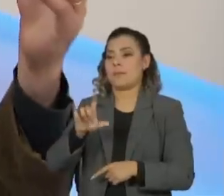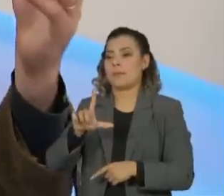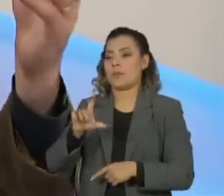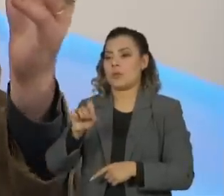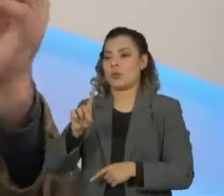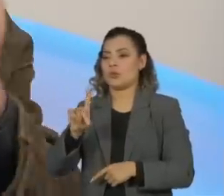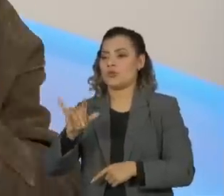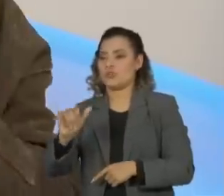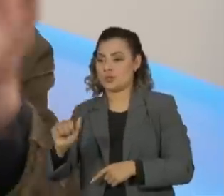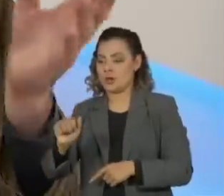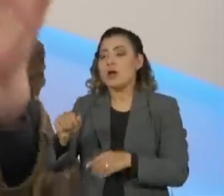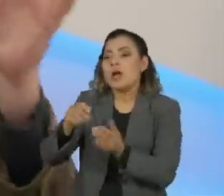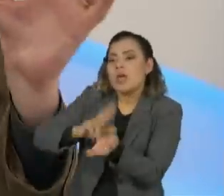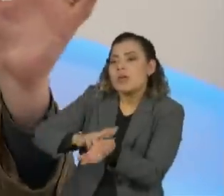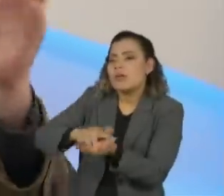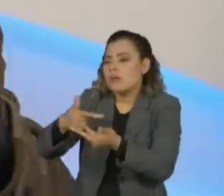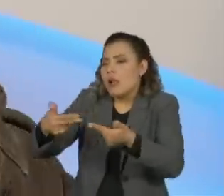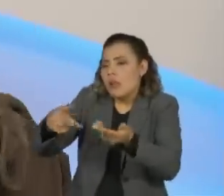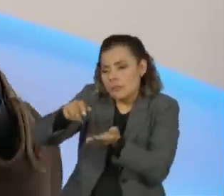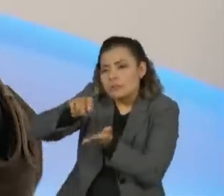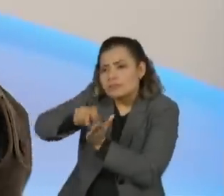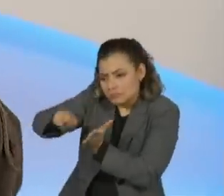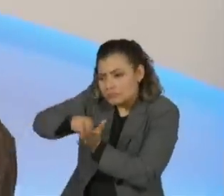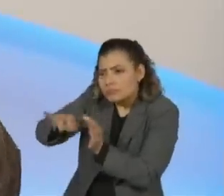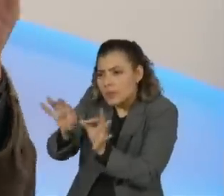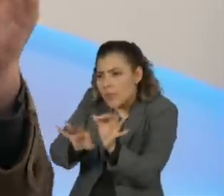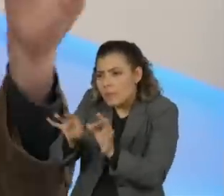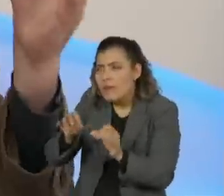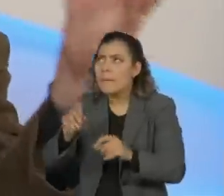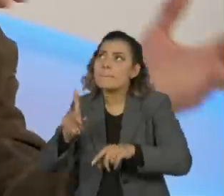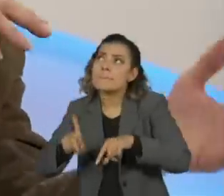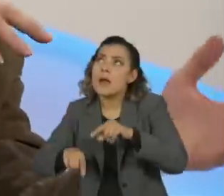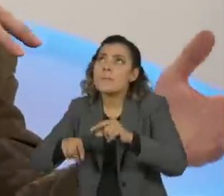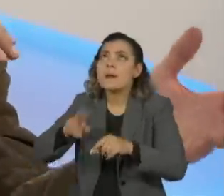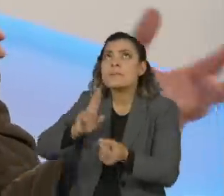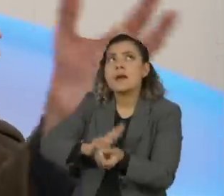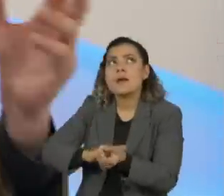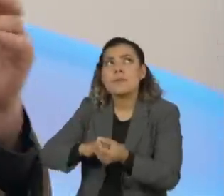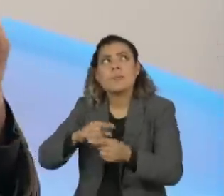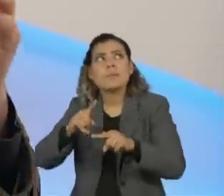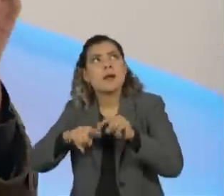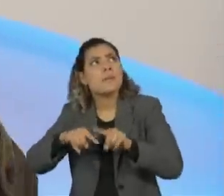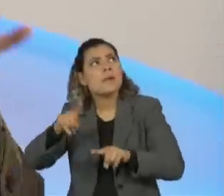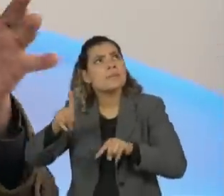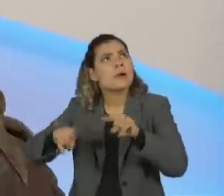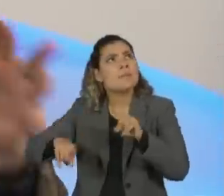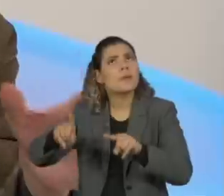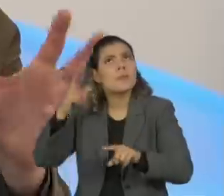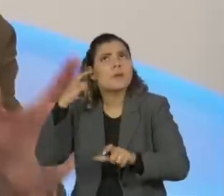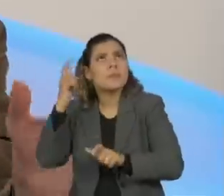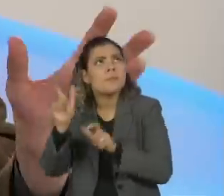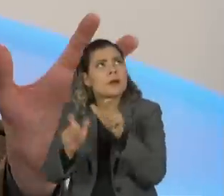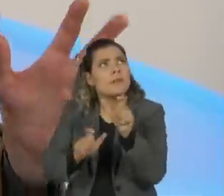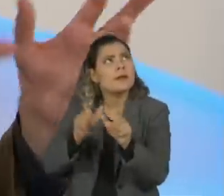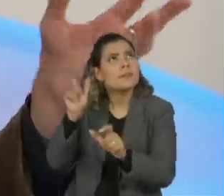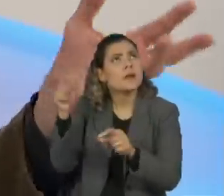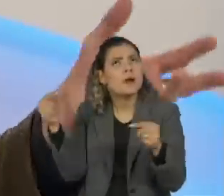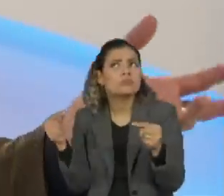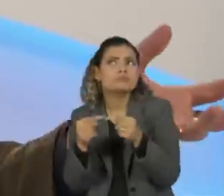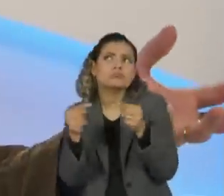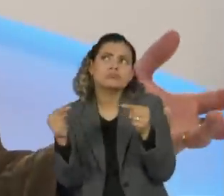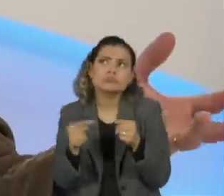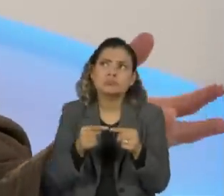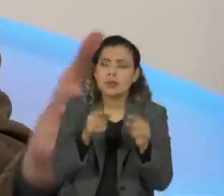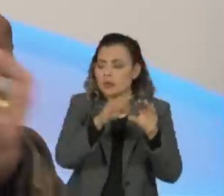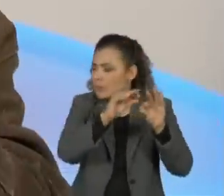música, aí eu começo a botar onomatopais, babbling bunging, pomfom flenca, aí eu tenho que arranjar umas palavras que façam essa